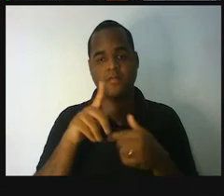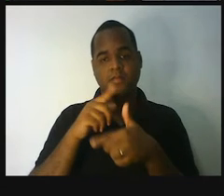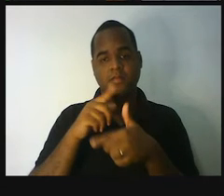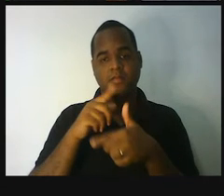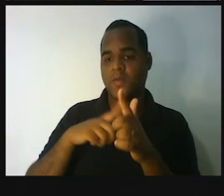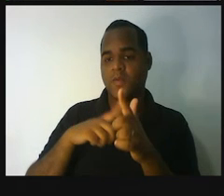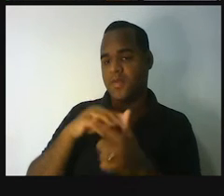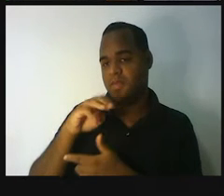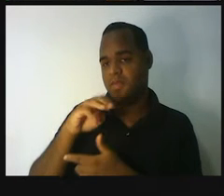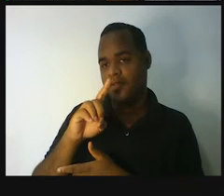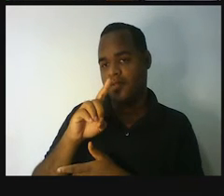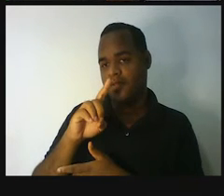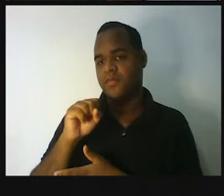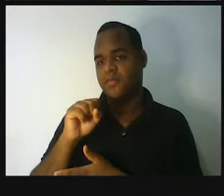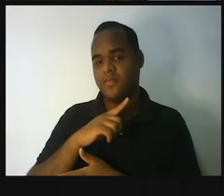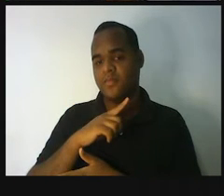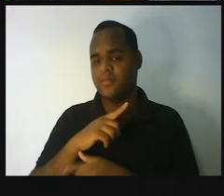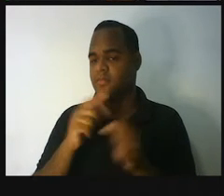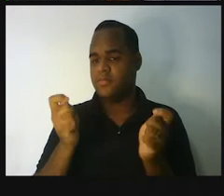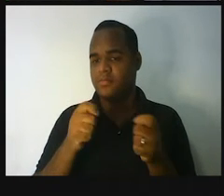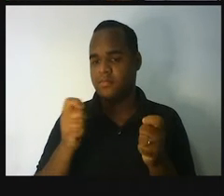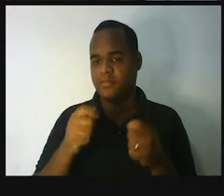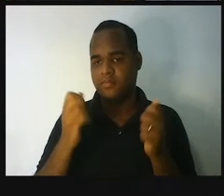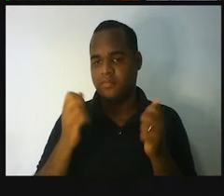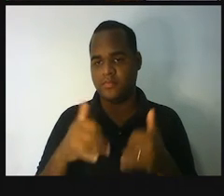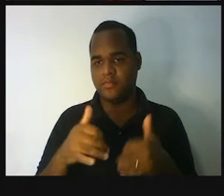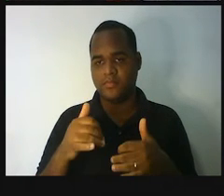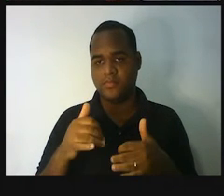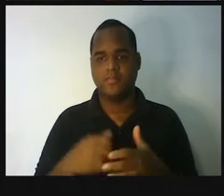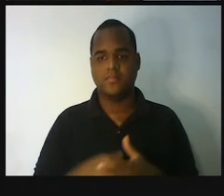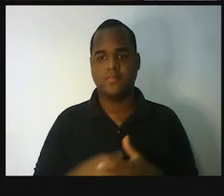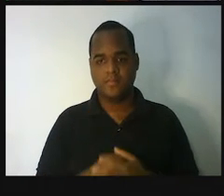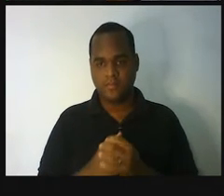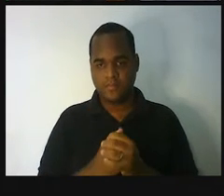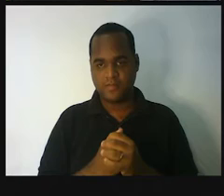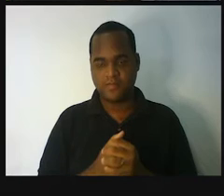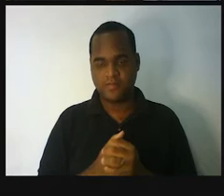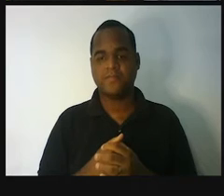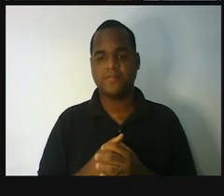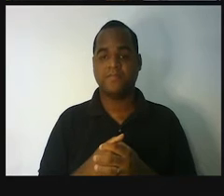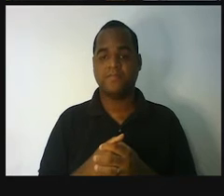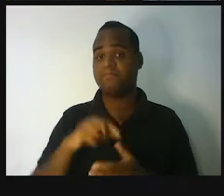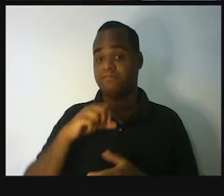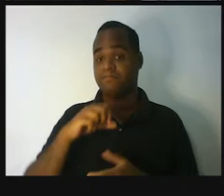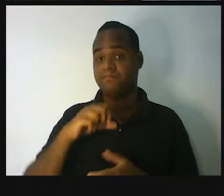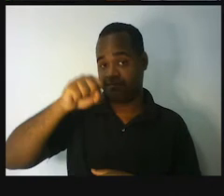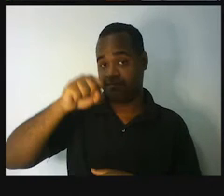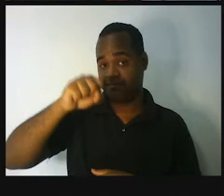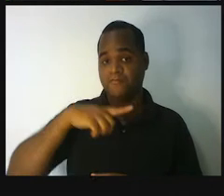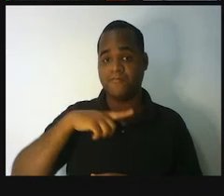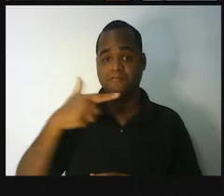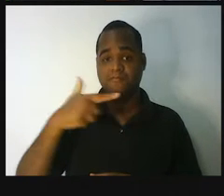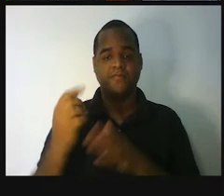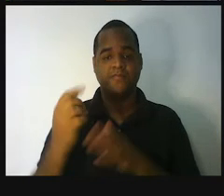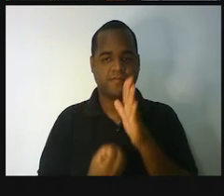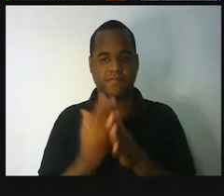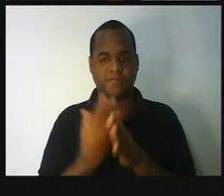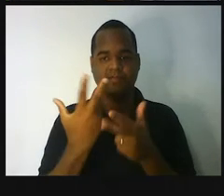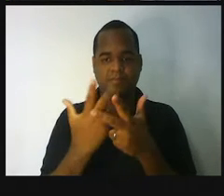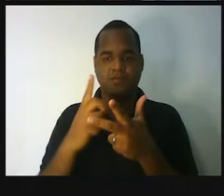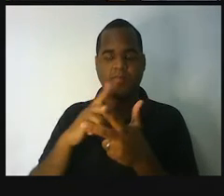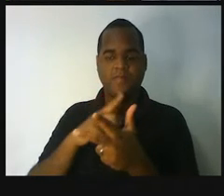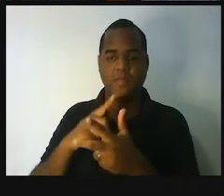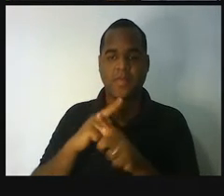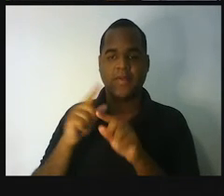medida que não são metro. Certo? Então, existem sim outras unidades de medida além do metro.